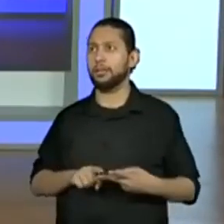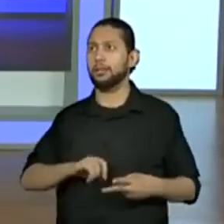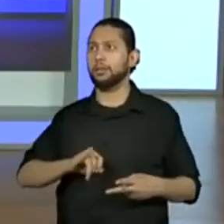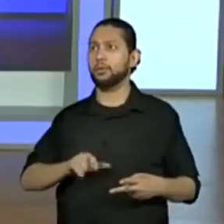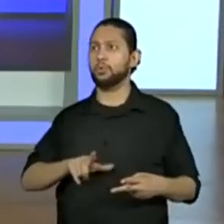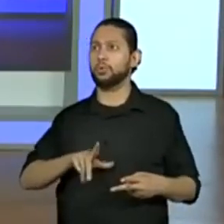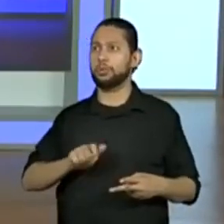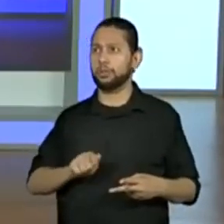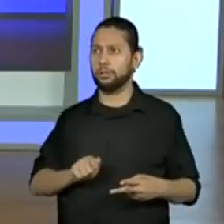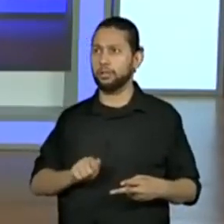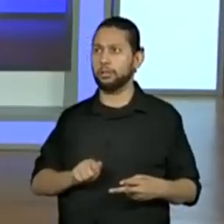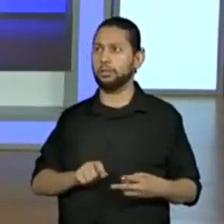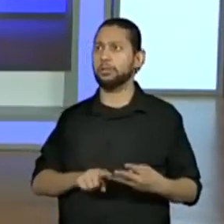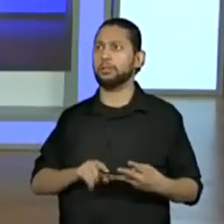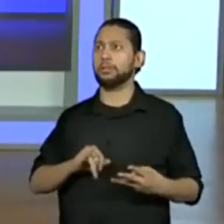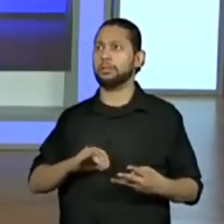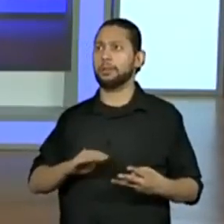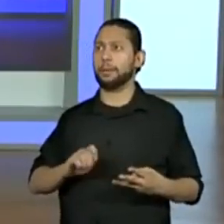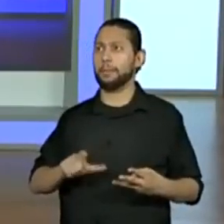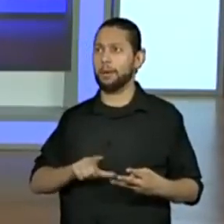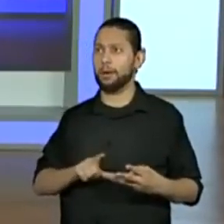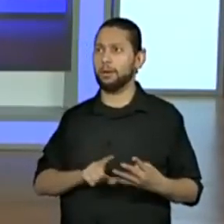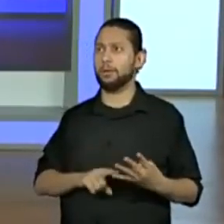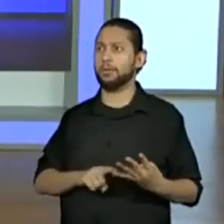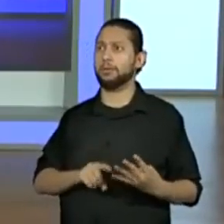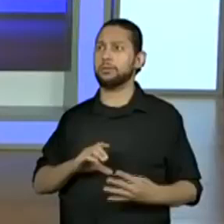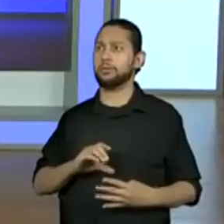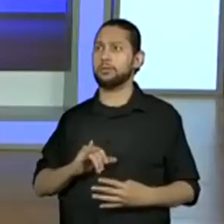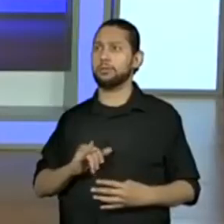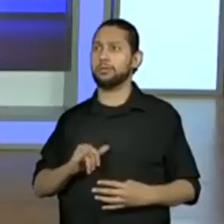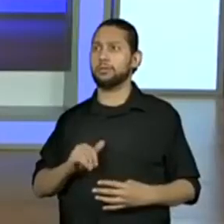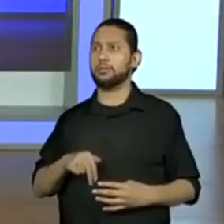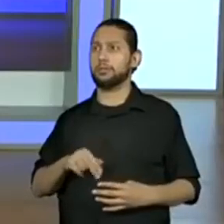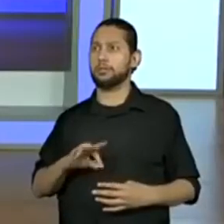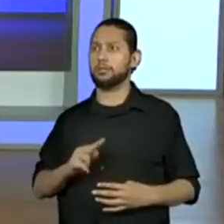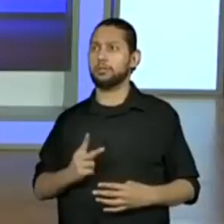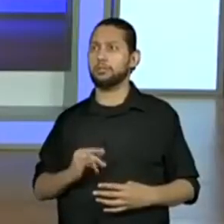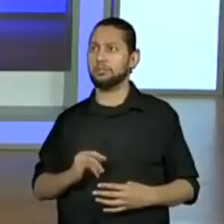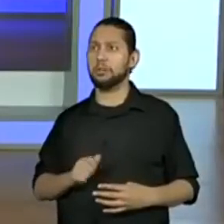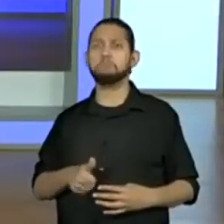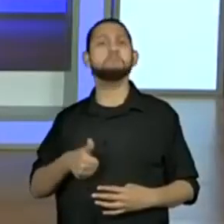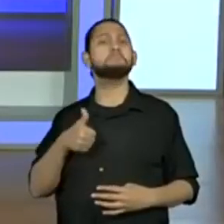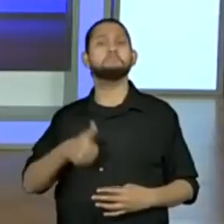Gabriela, todos acertaram. Cíntia, olha só, que legal.